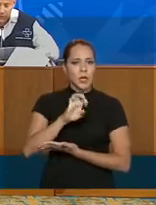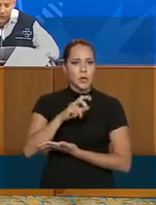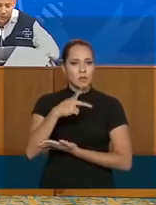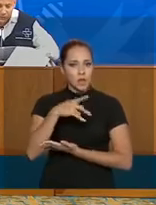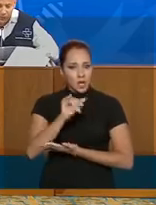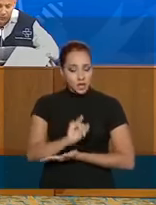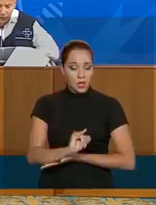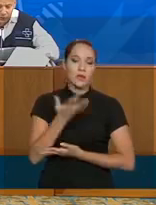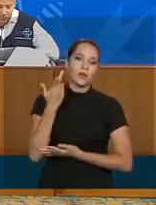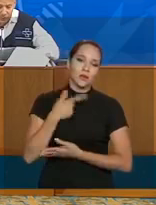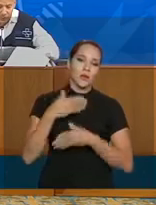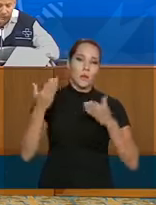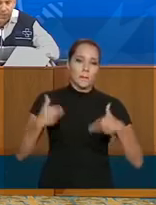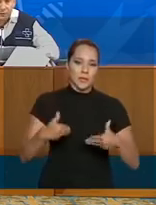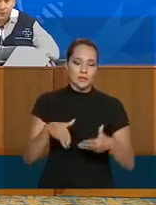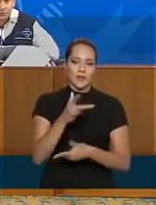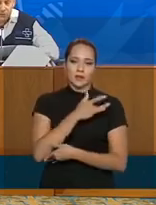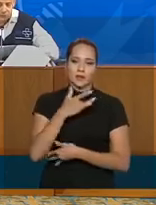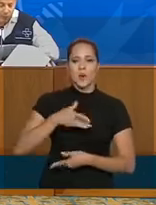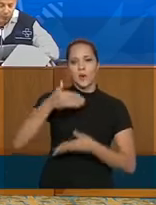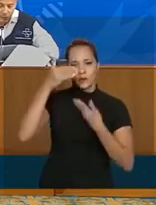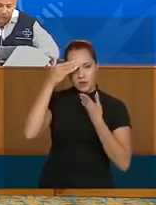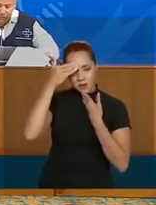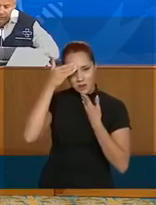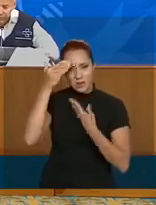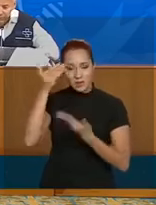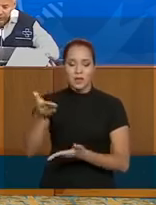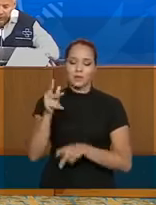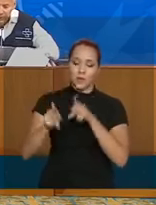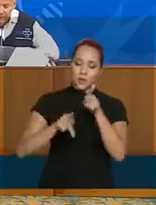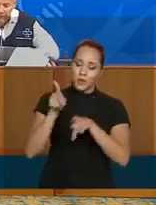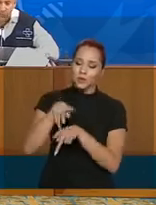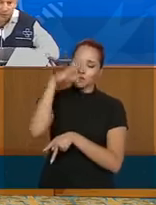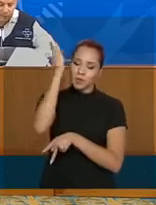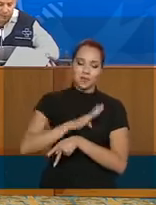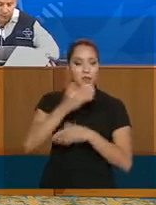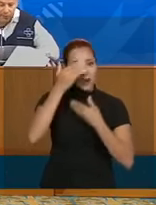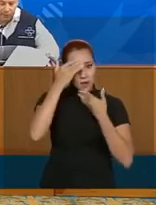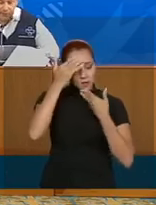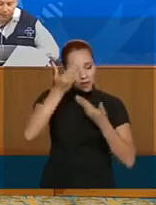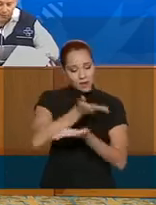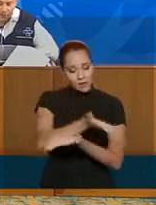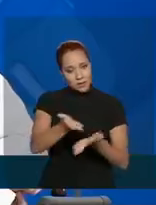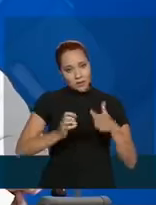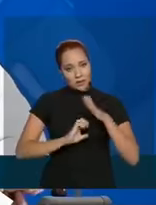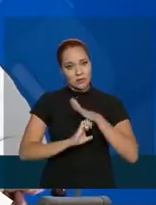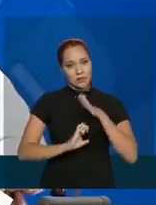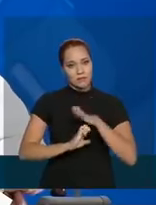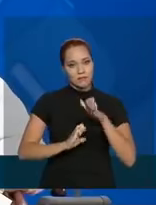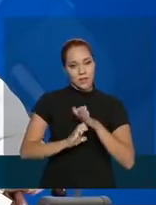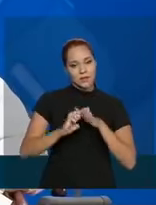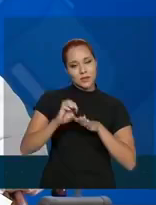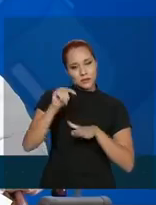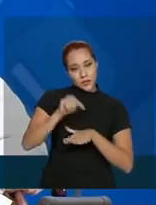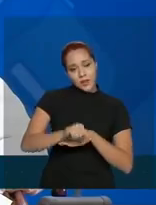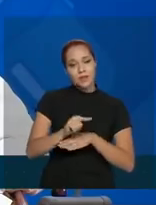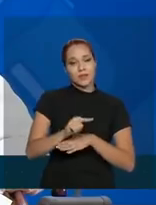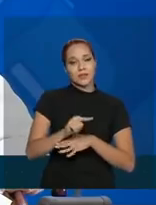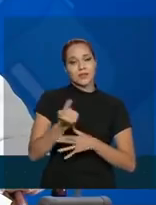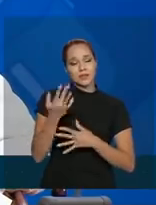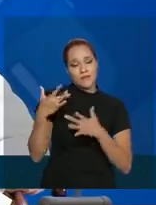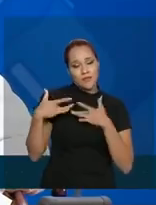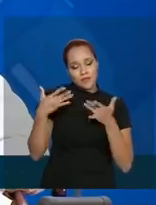E o Ministério da Saúde é muito grato, o povo brasileiro é muito grato a essas empresas por essas atitudes que estão sendo